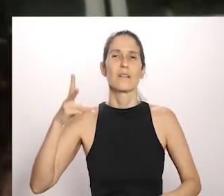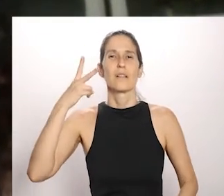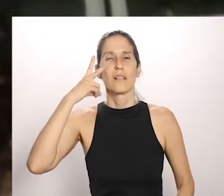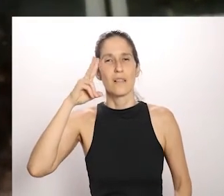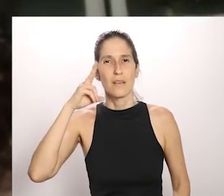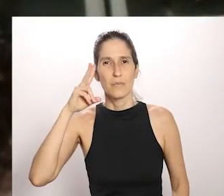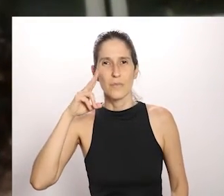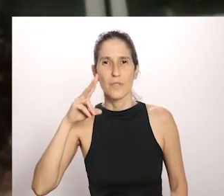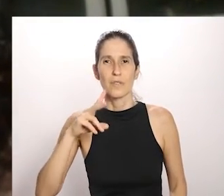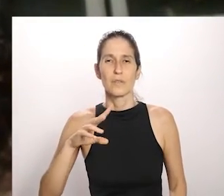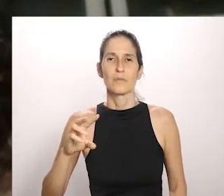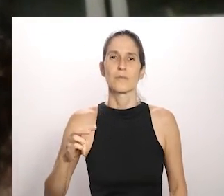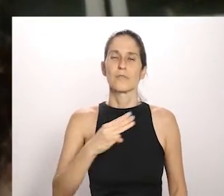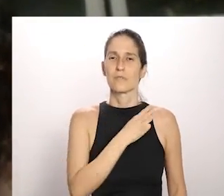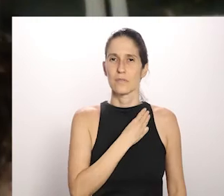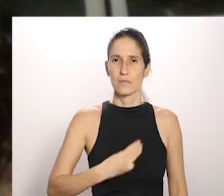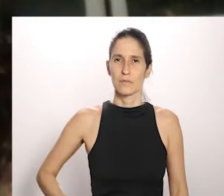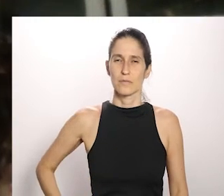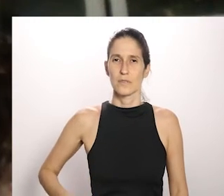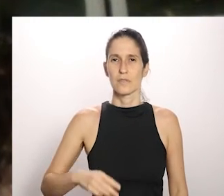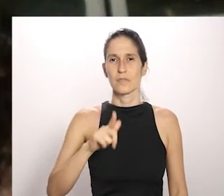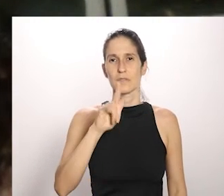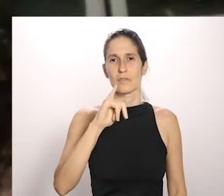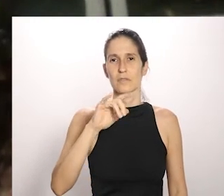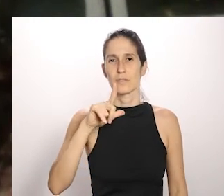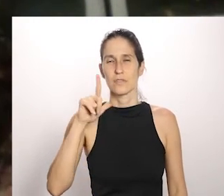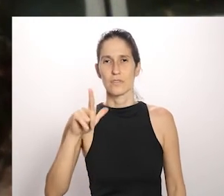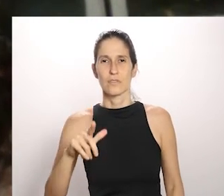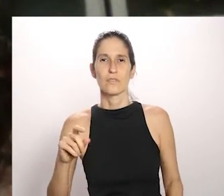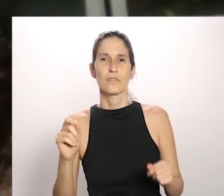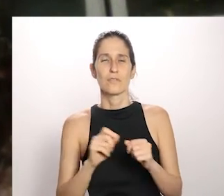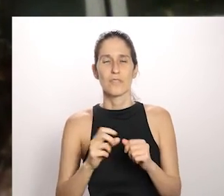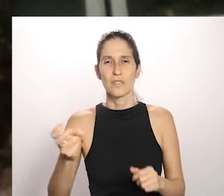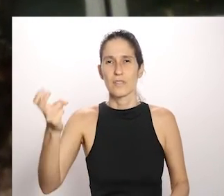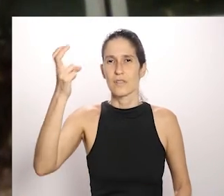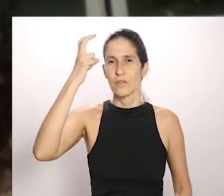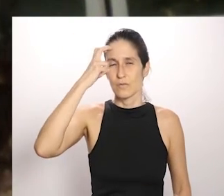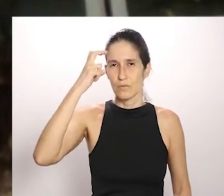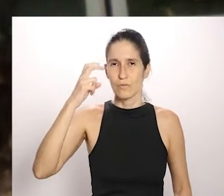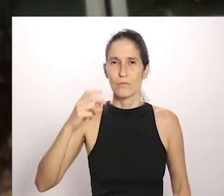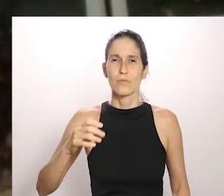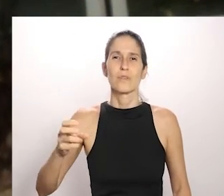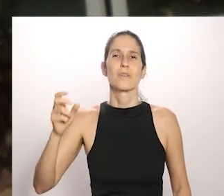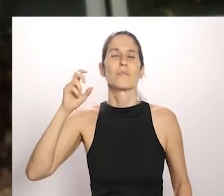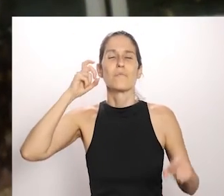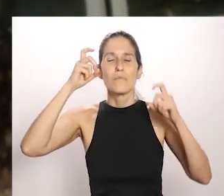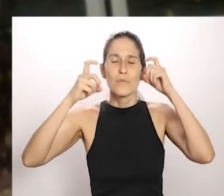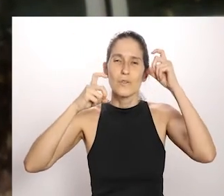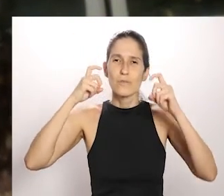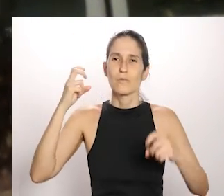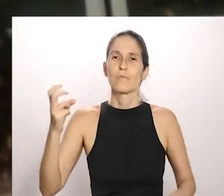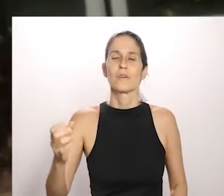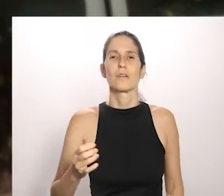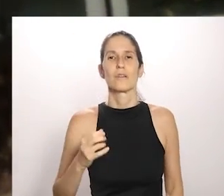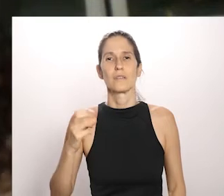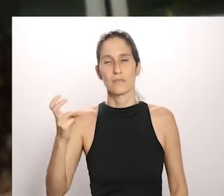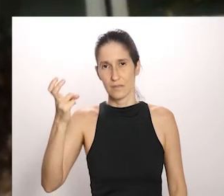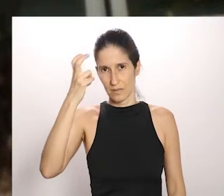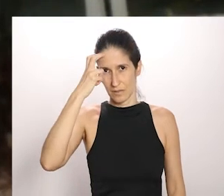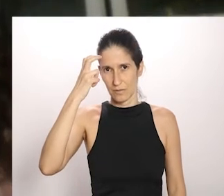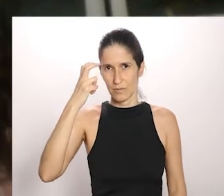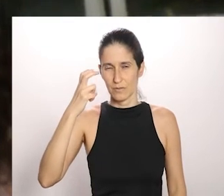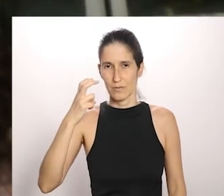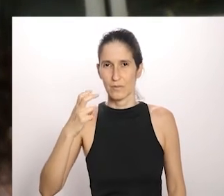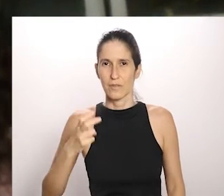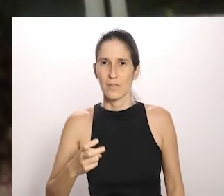da identidade nacional, né? E essas festas, essas manifestações sempre se fizeram, né? Acho que o Salú sabe